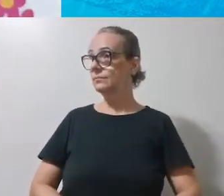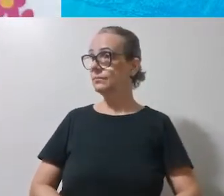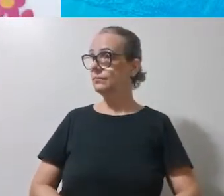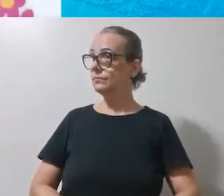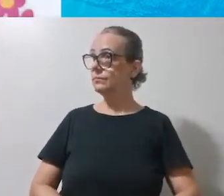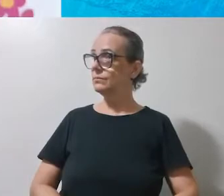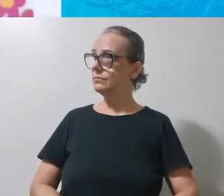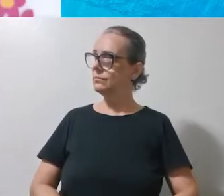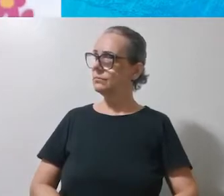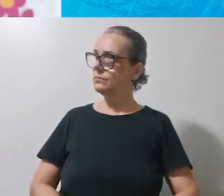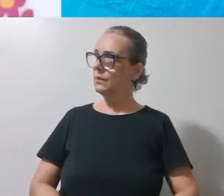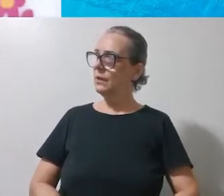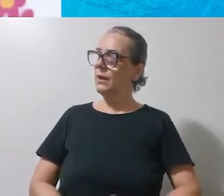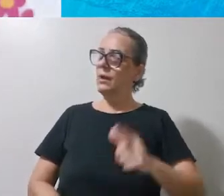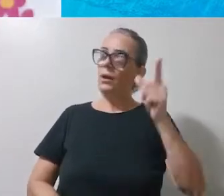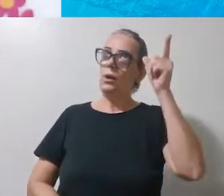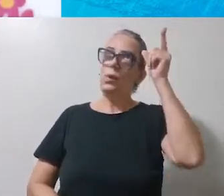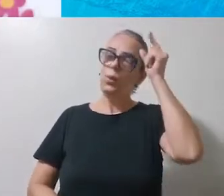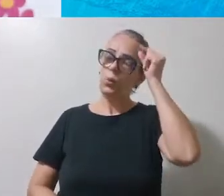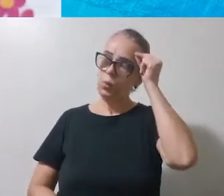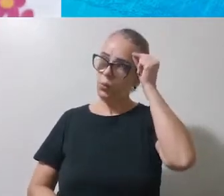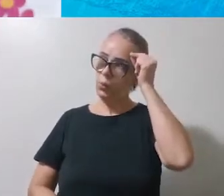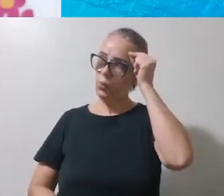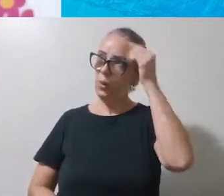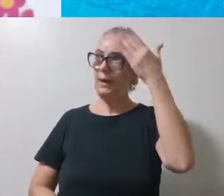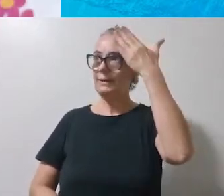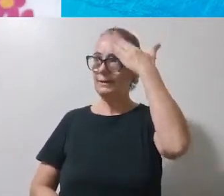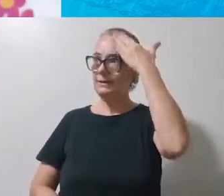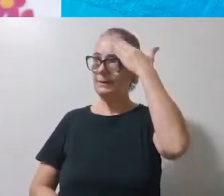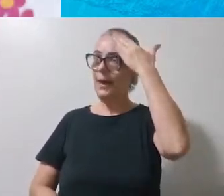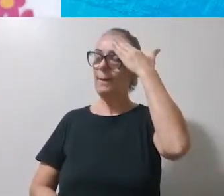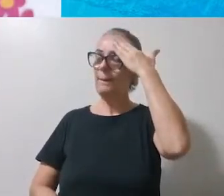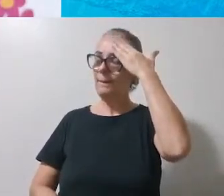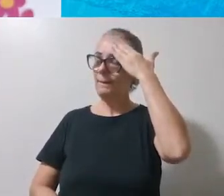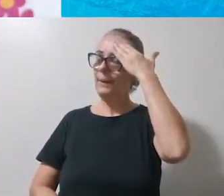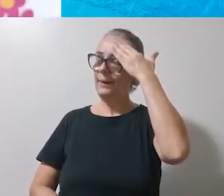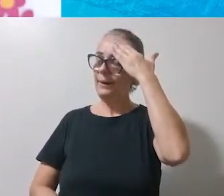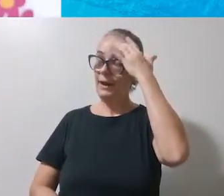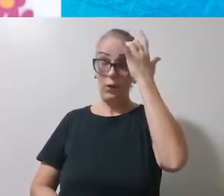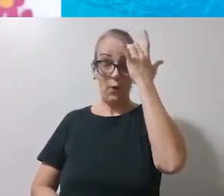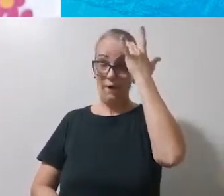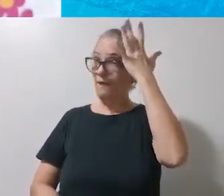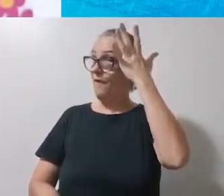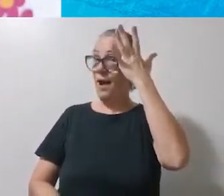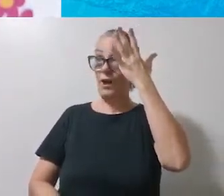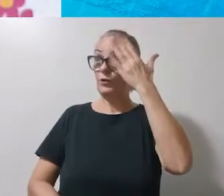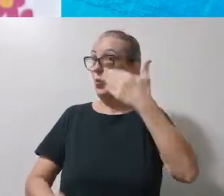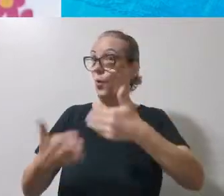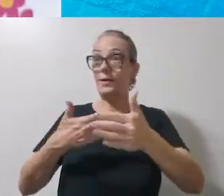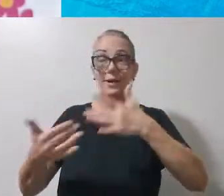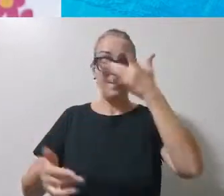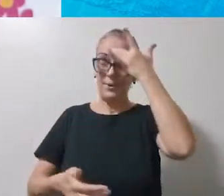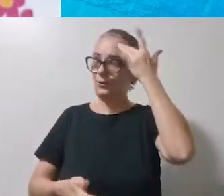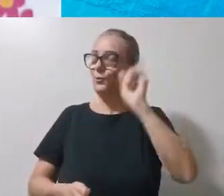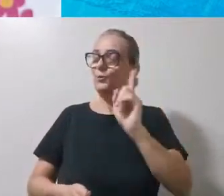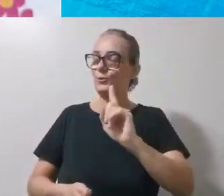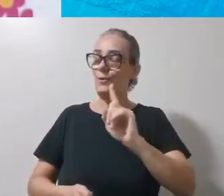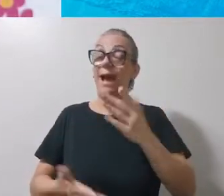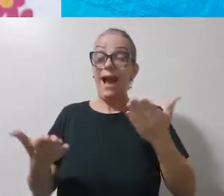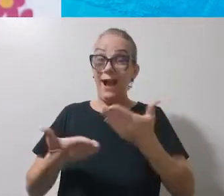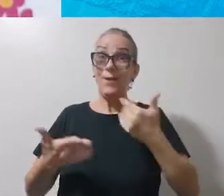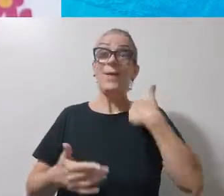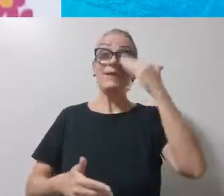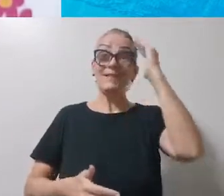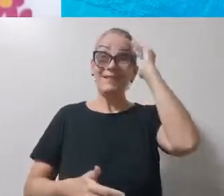Ai, que alívio saber que não é fácil para ninguém. Acho que agora entendi.